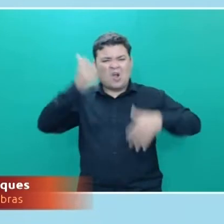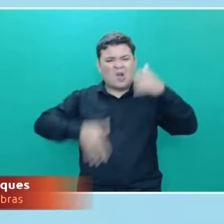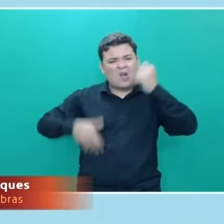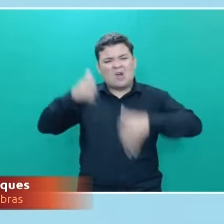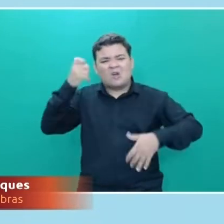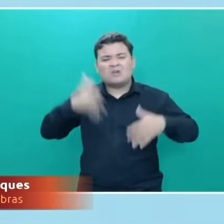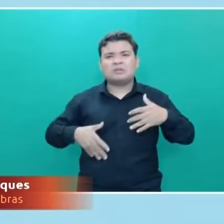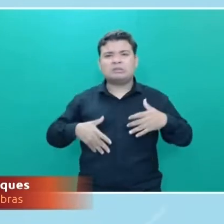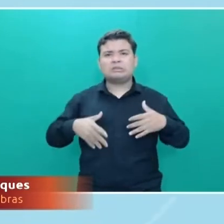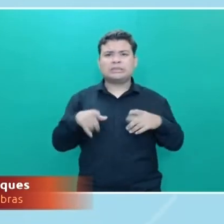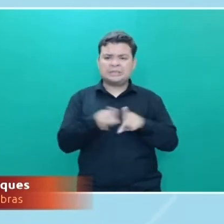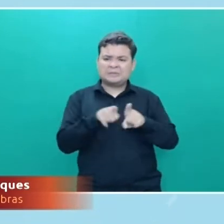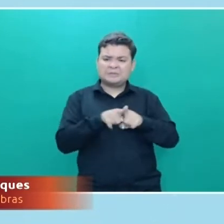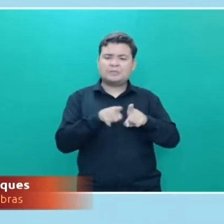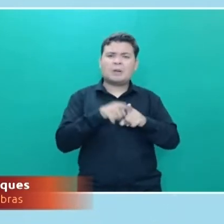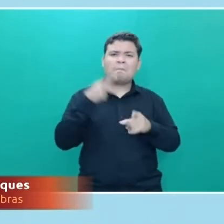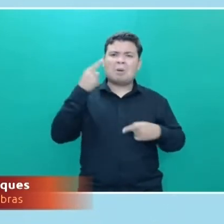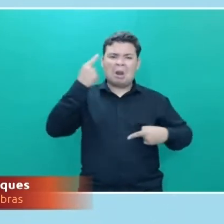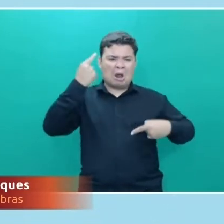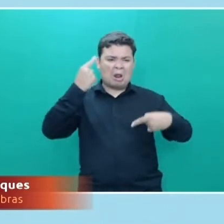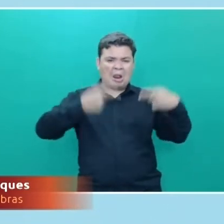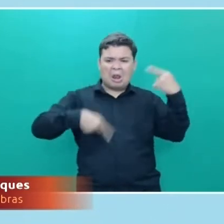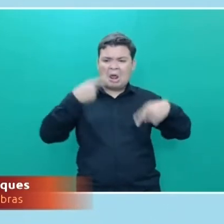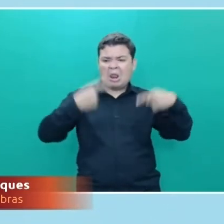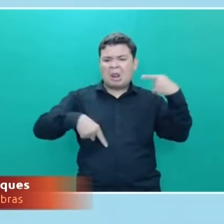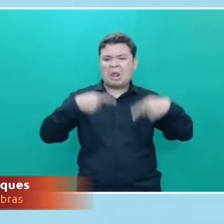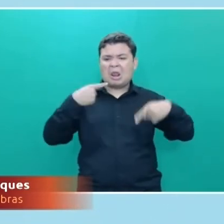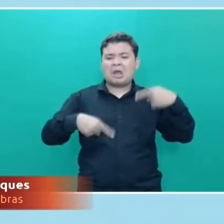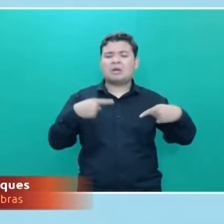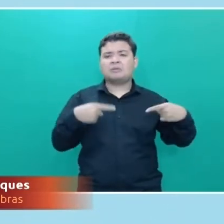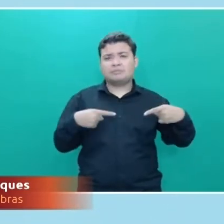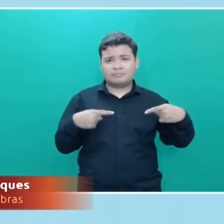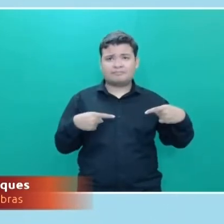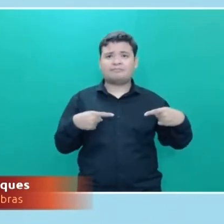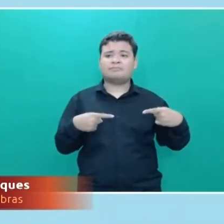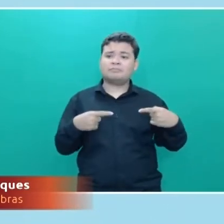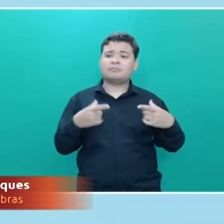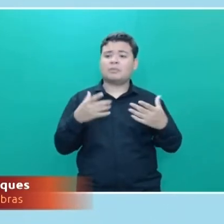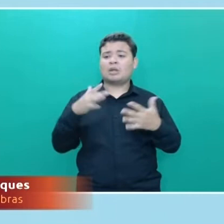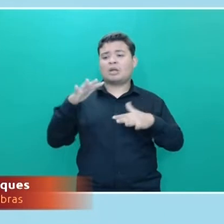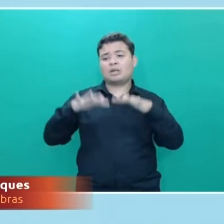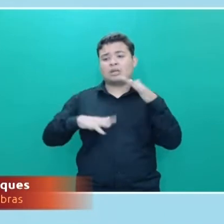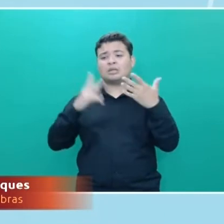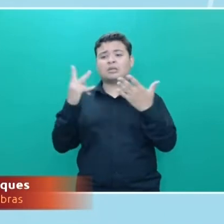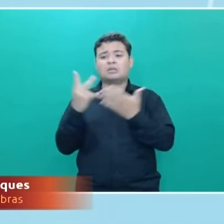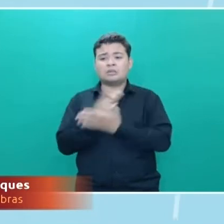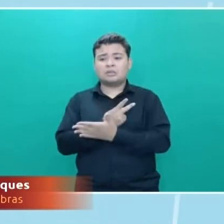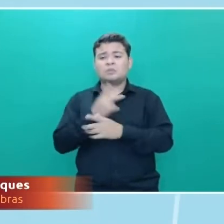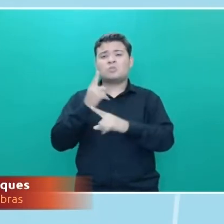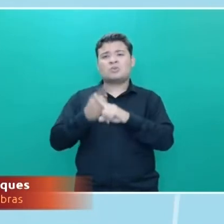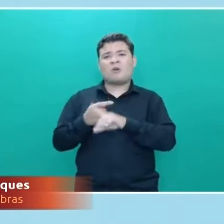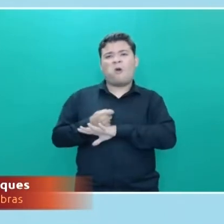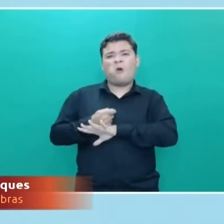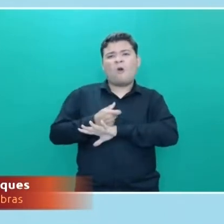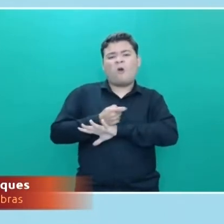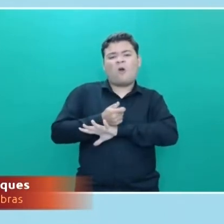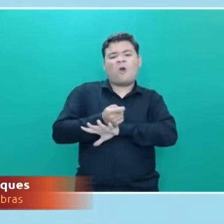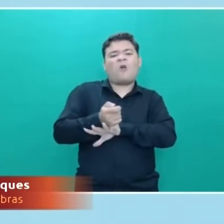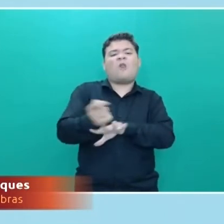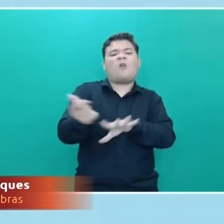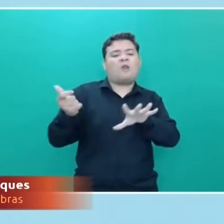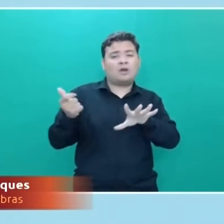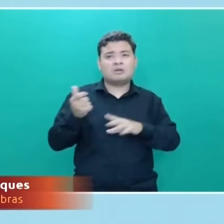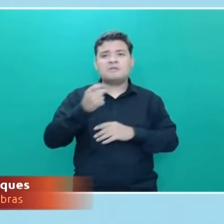discussão política menos acalorada, muitas vezes, e grande parte disso vem a partir de várias fake news, mentiras que são